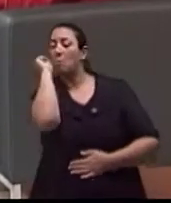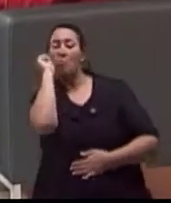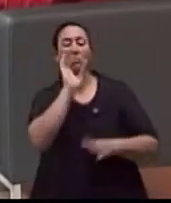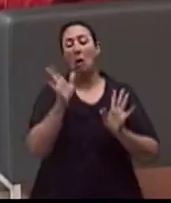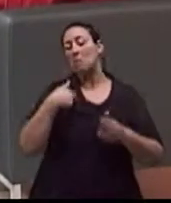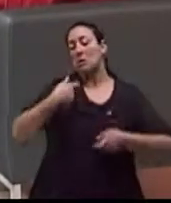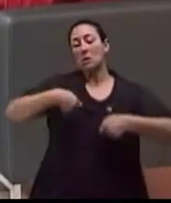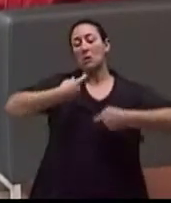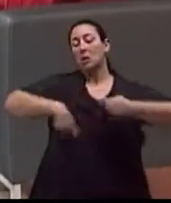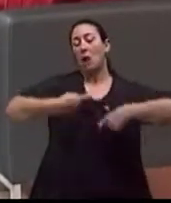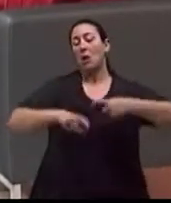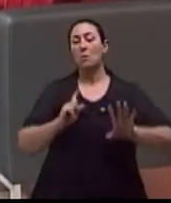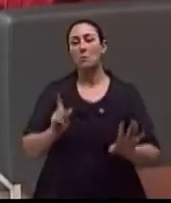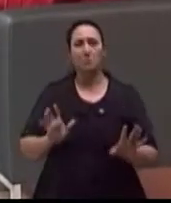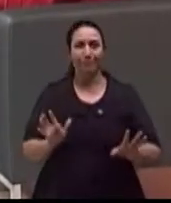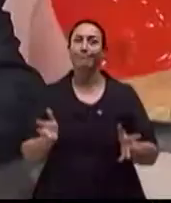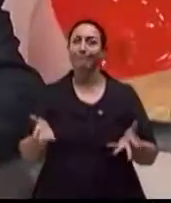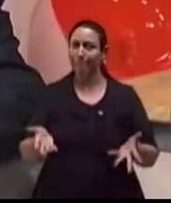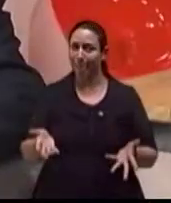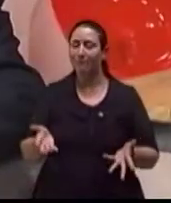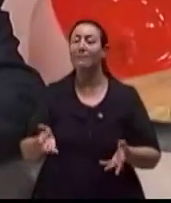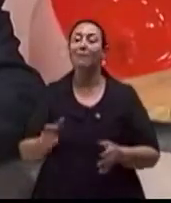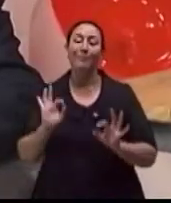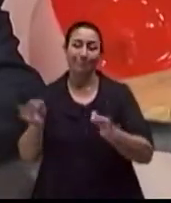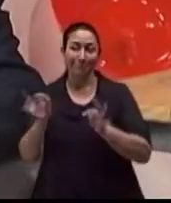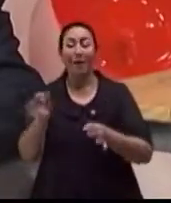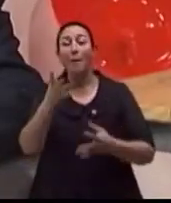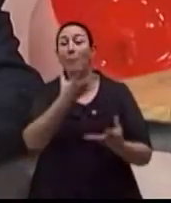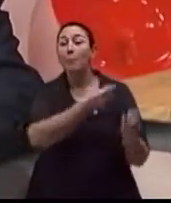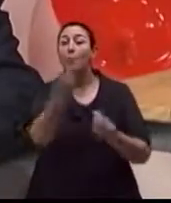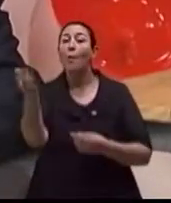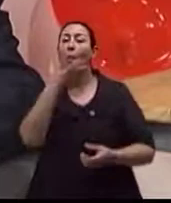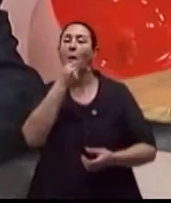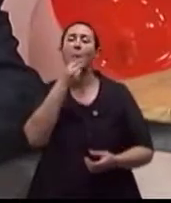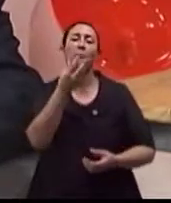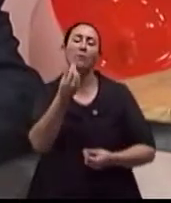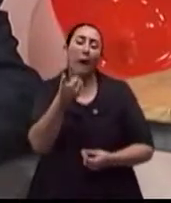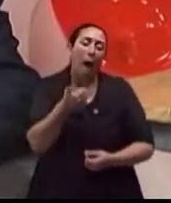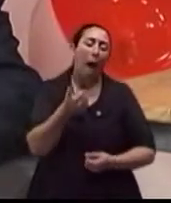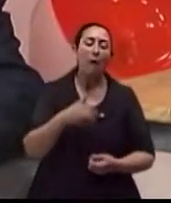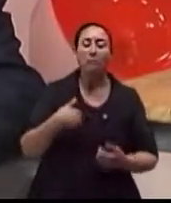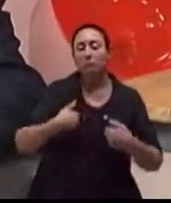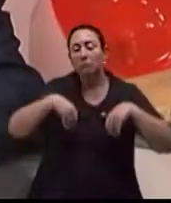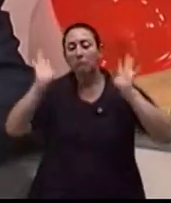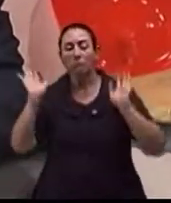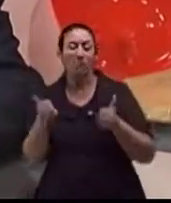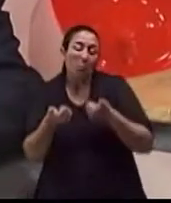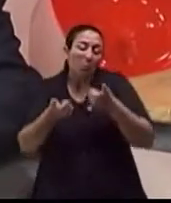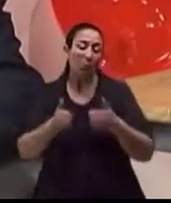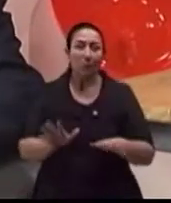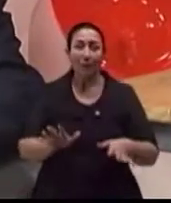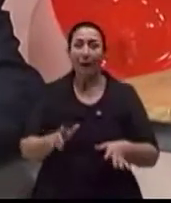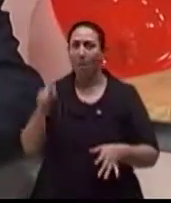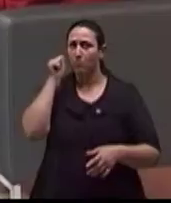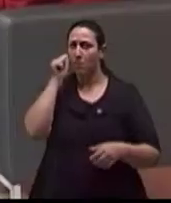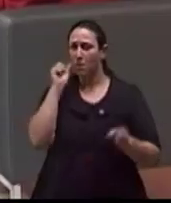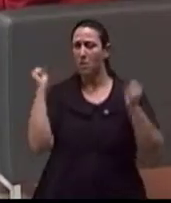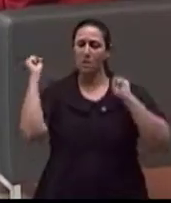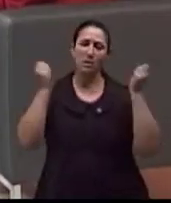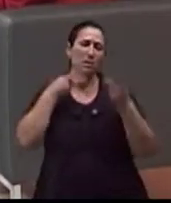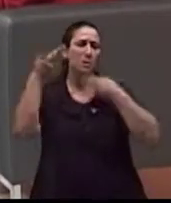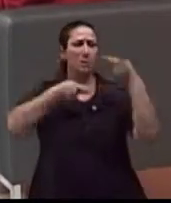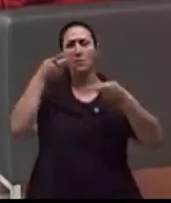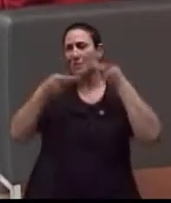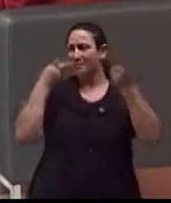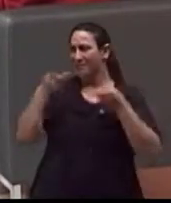precisa ter essa idade. Porque o homem, ele é muito, ele se conforma, né? Ele vai se conformando, porque não é Mulher é mais inquieta, mais falante, mais